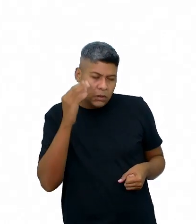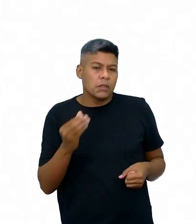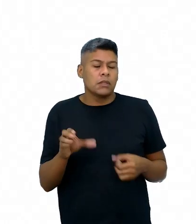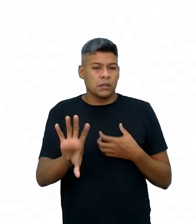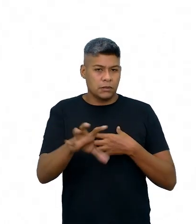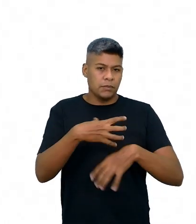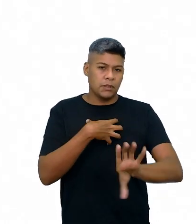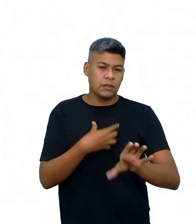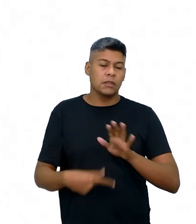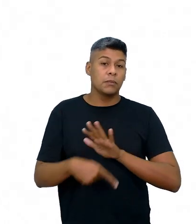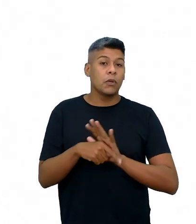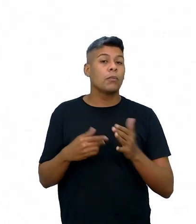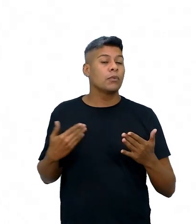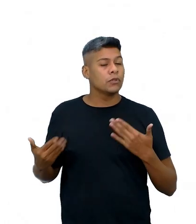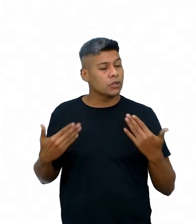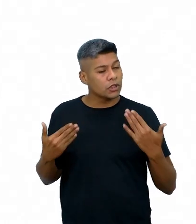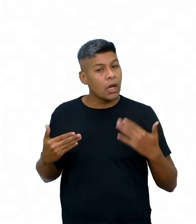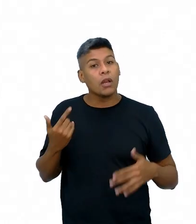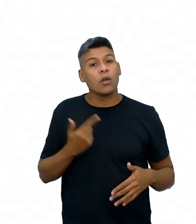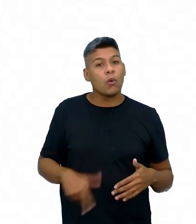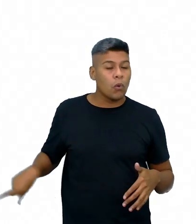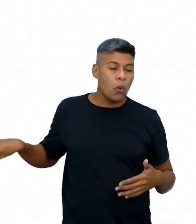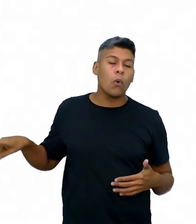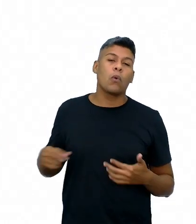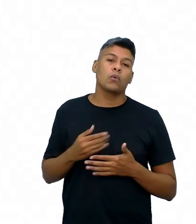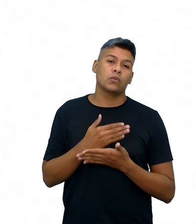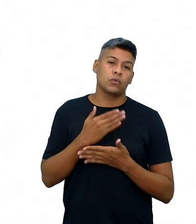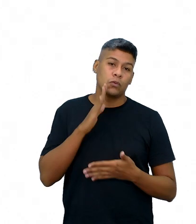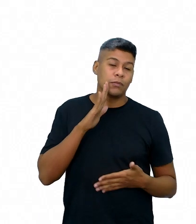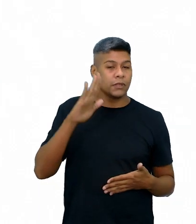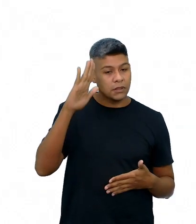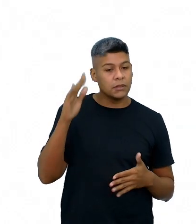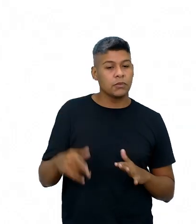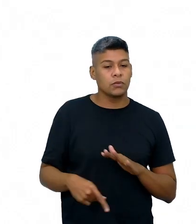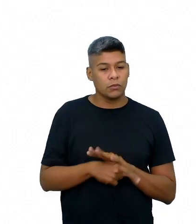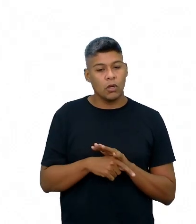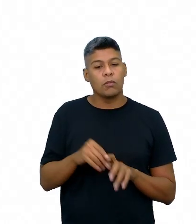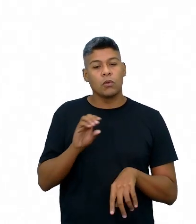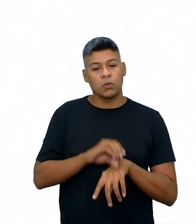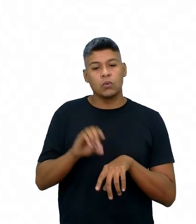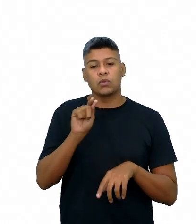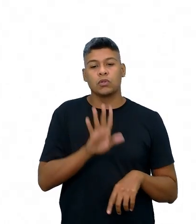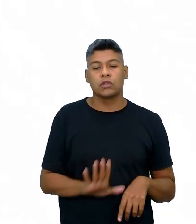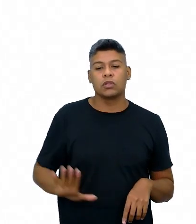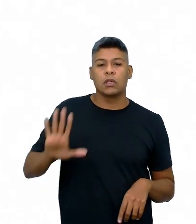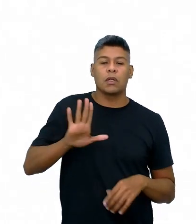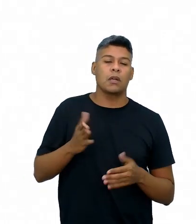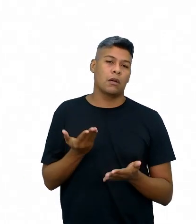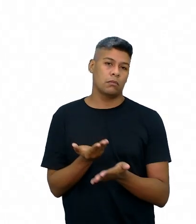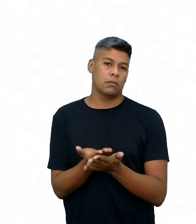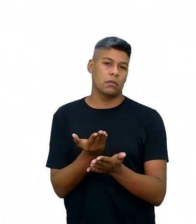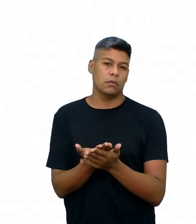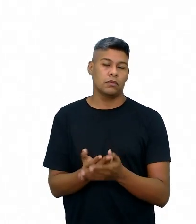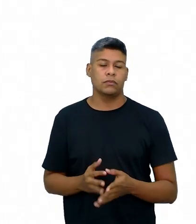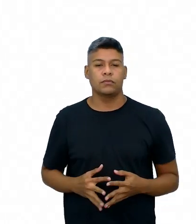empatia, do diálogo e tantos outros princípios que fazem parte da formação geral desses estudantes.